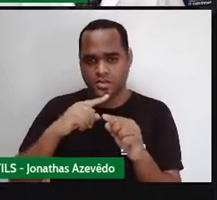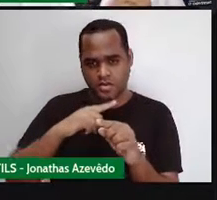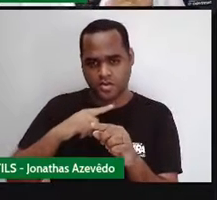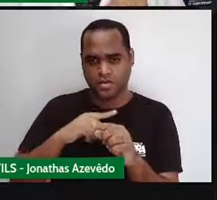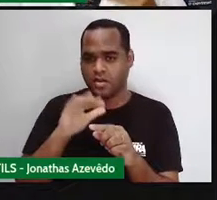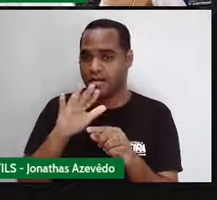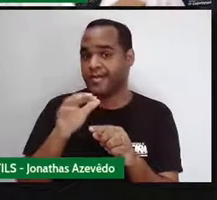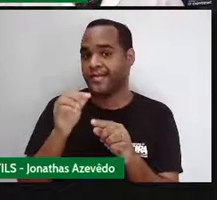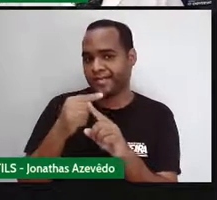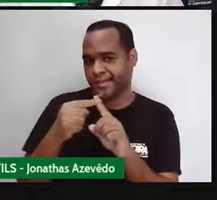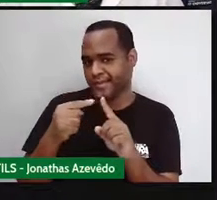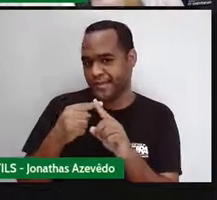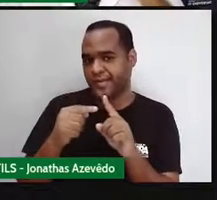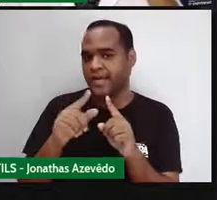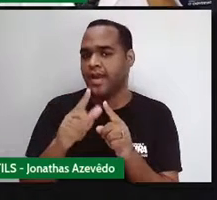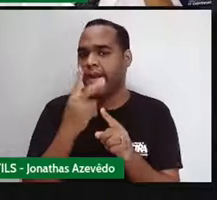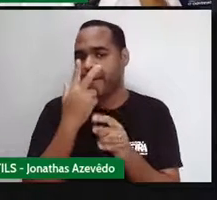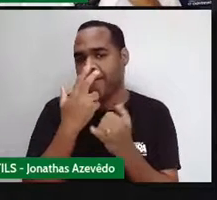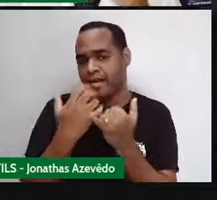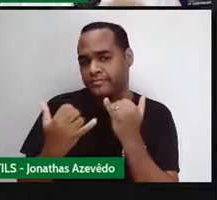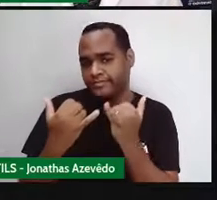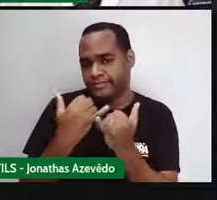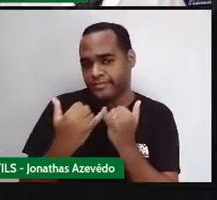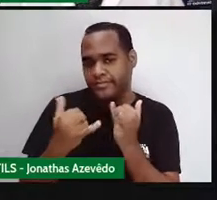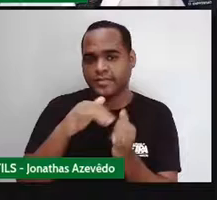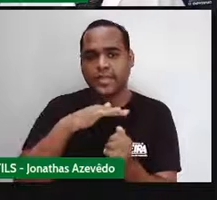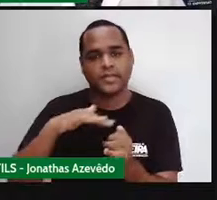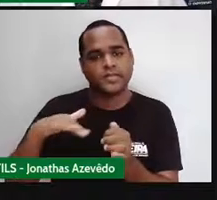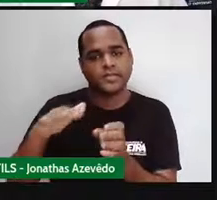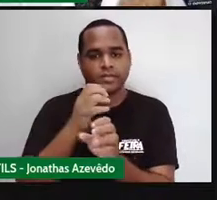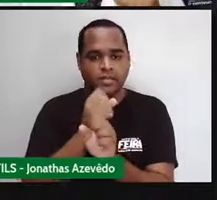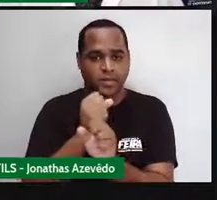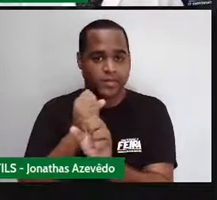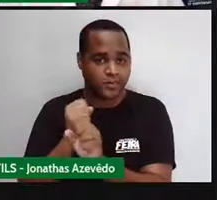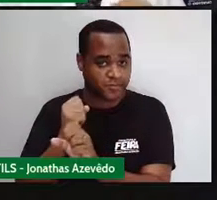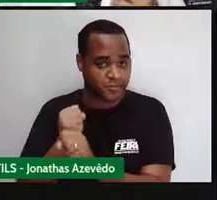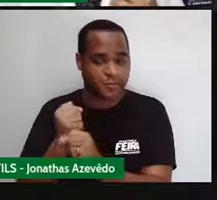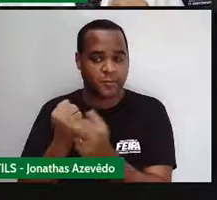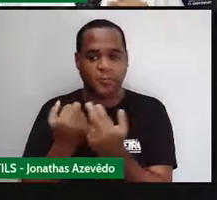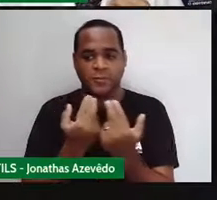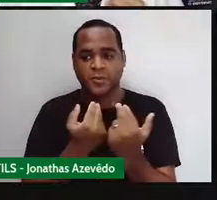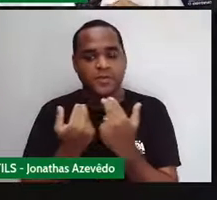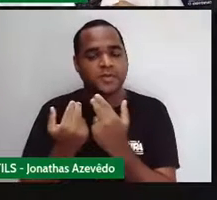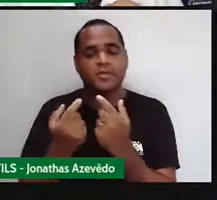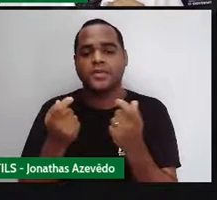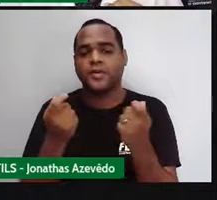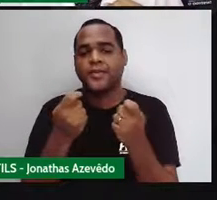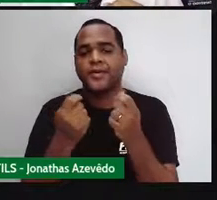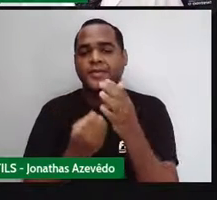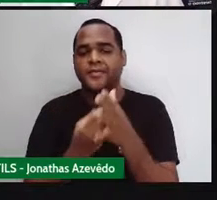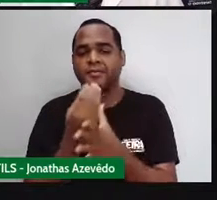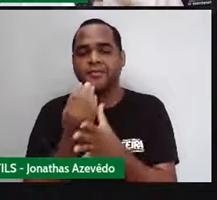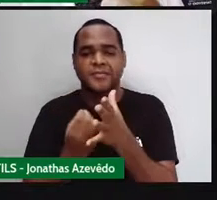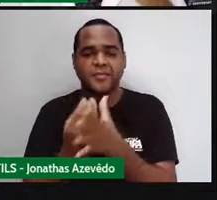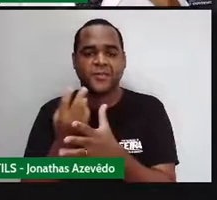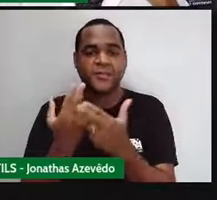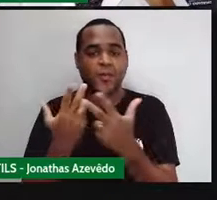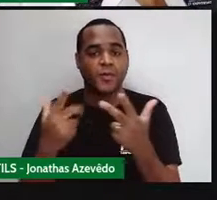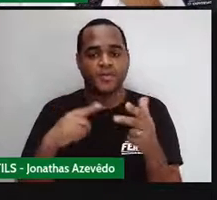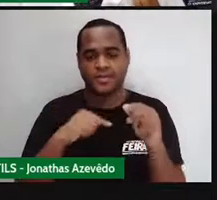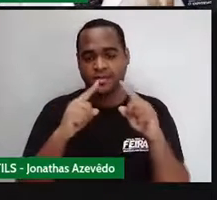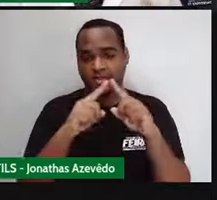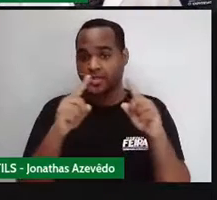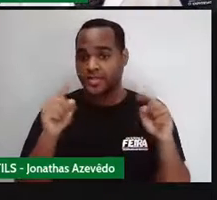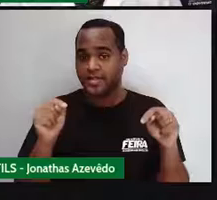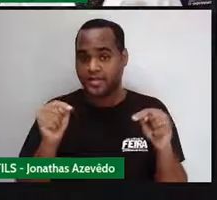semelhantes com as mesmas medidas, fazem surgir o retângulo maior. Professor,